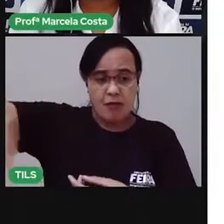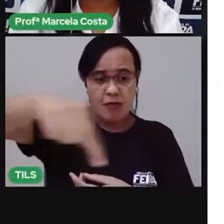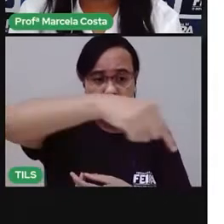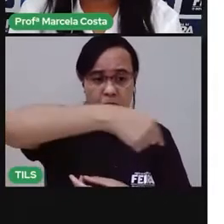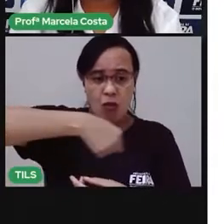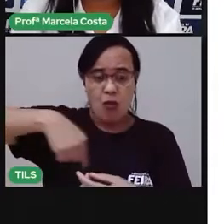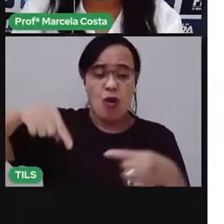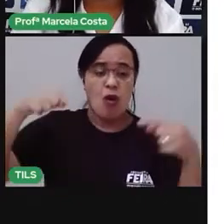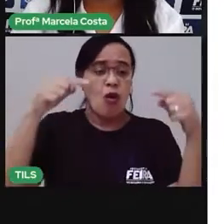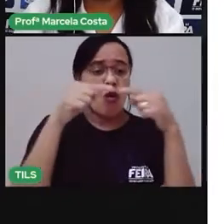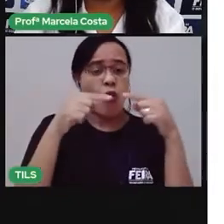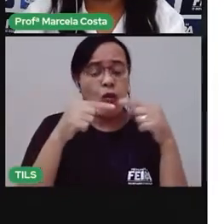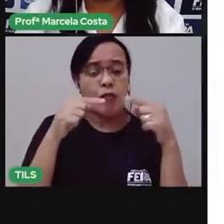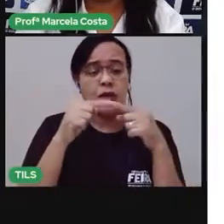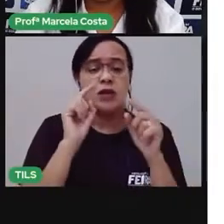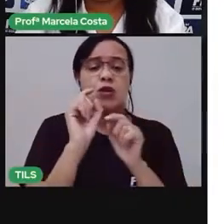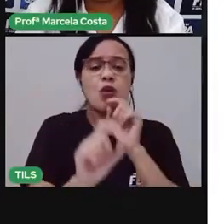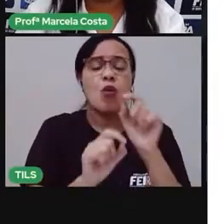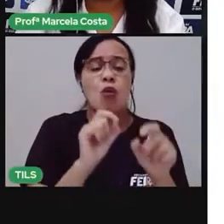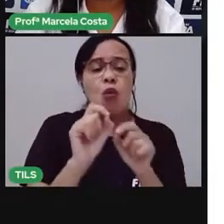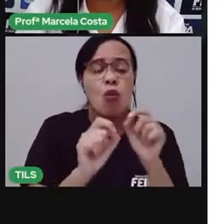olha muita vegetação natural.